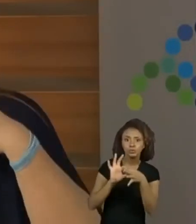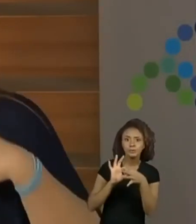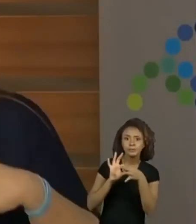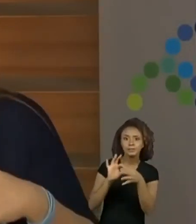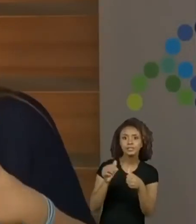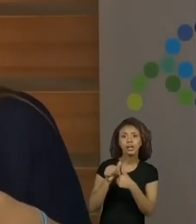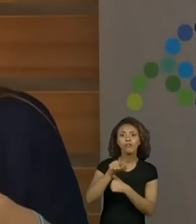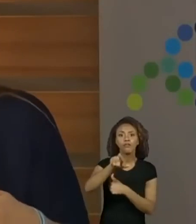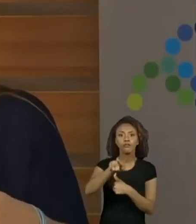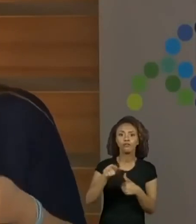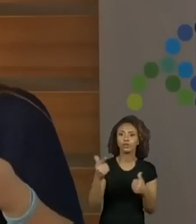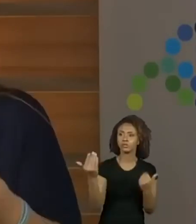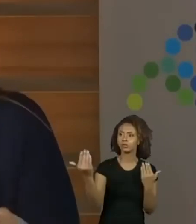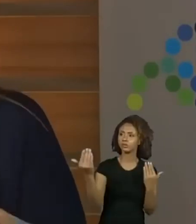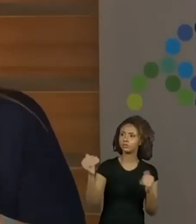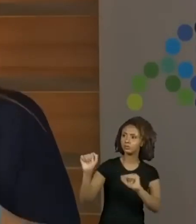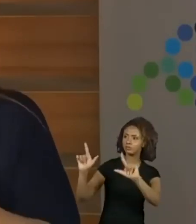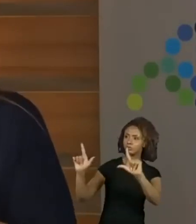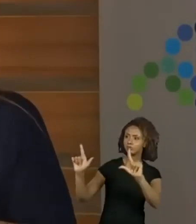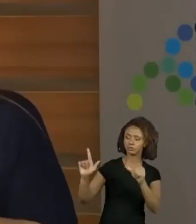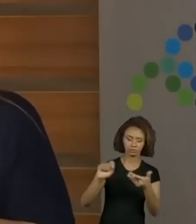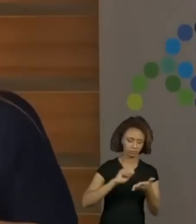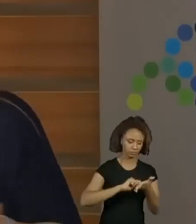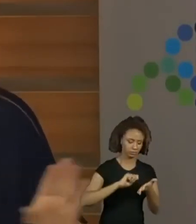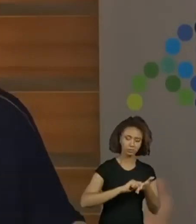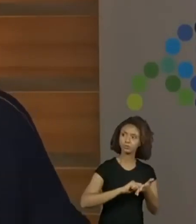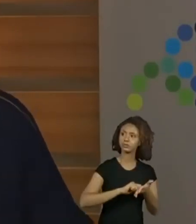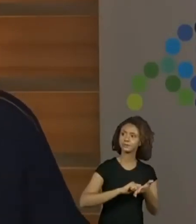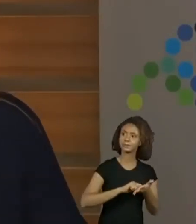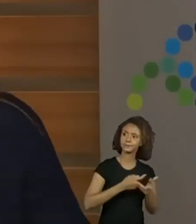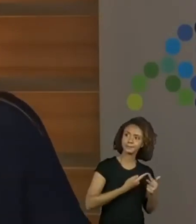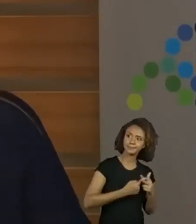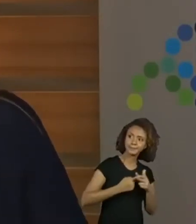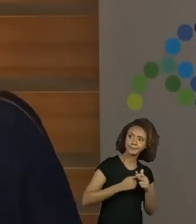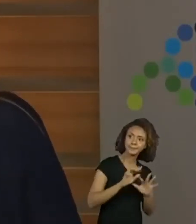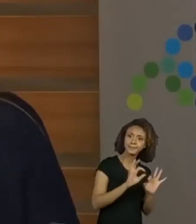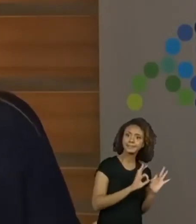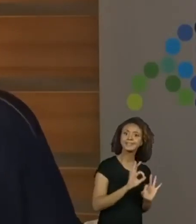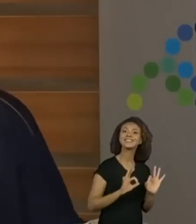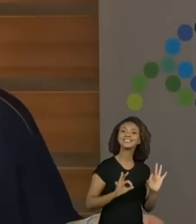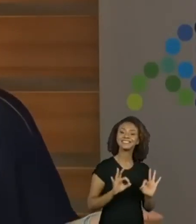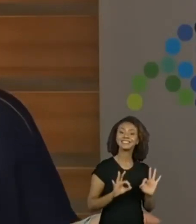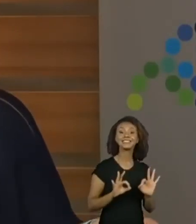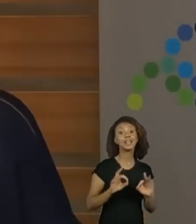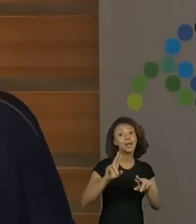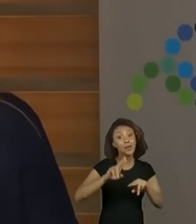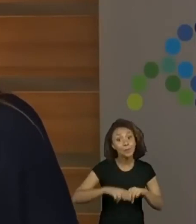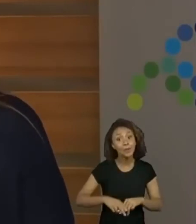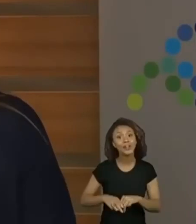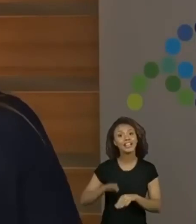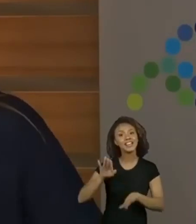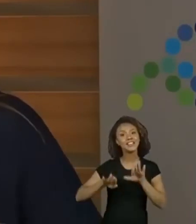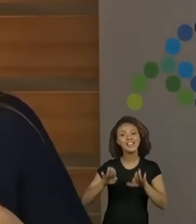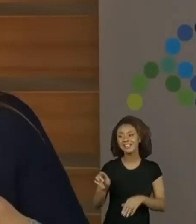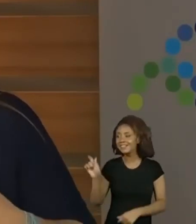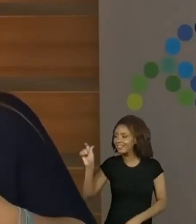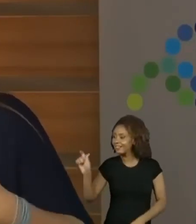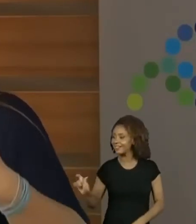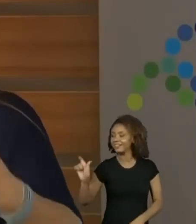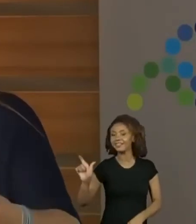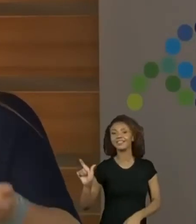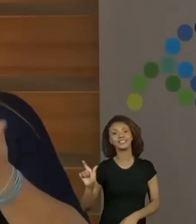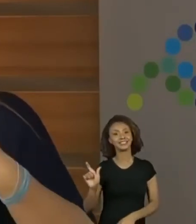como você escreveu e o que você precisa ajustar. Por isso que a gente traz, às vezes, esses personagens, né? Isso é tão importante, a